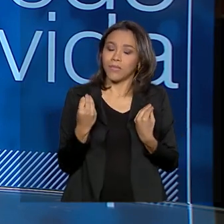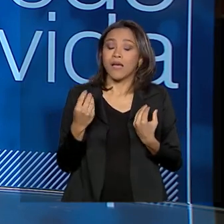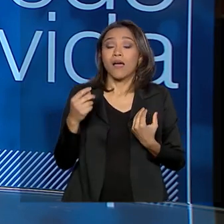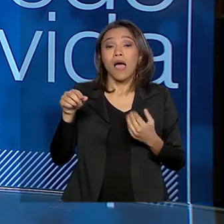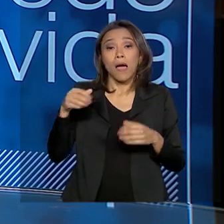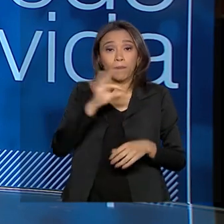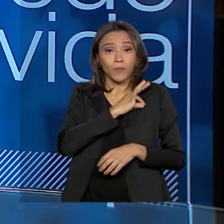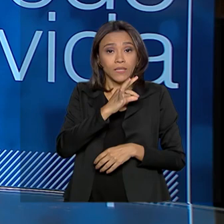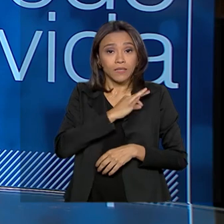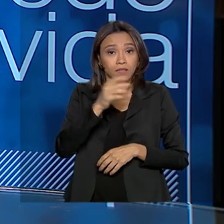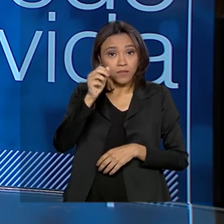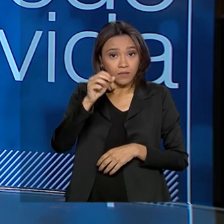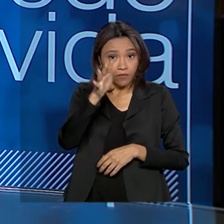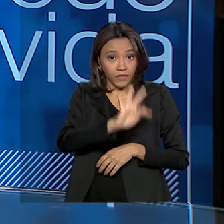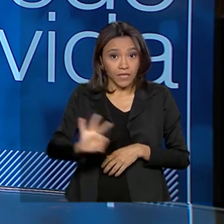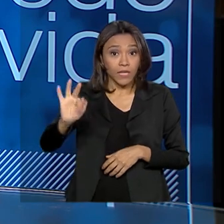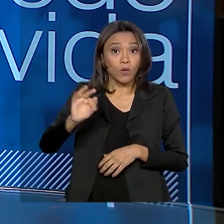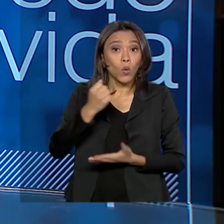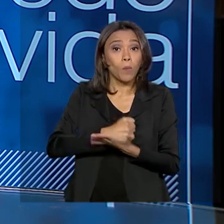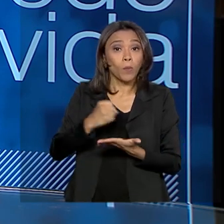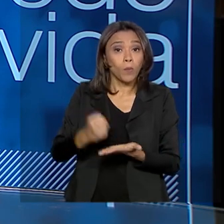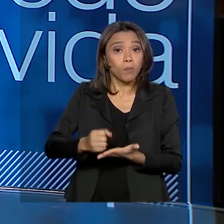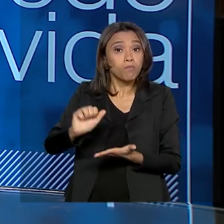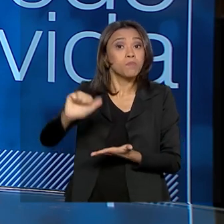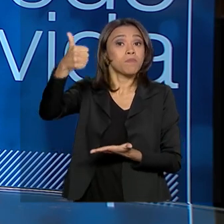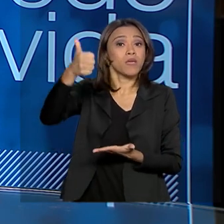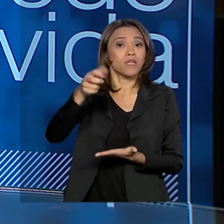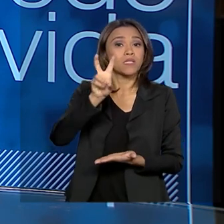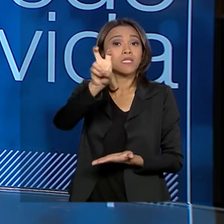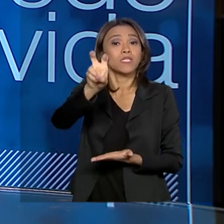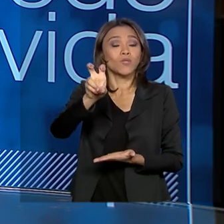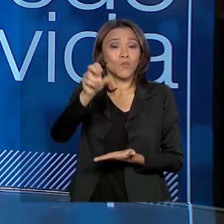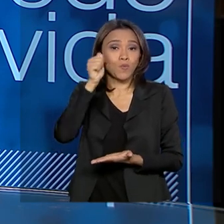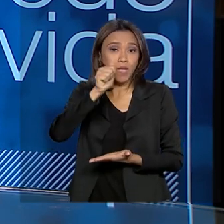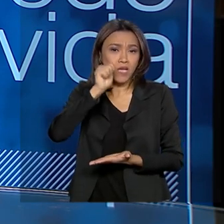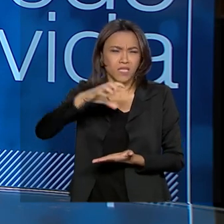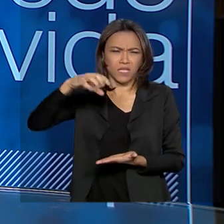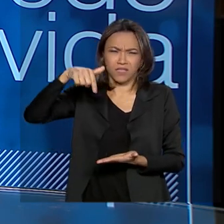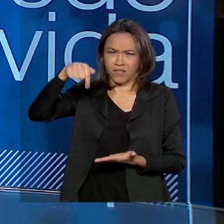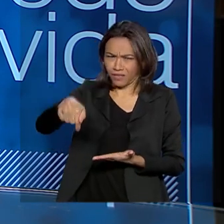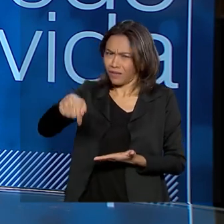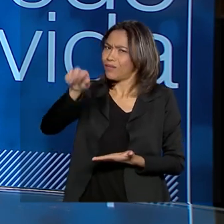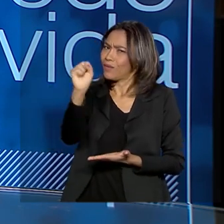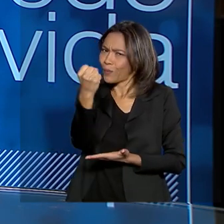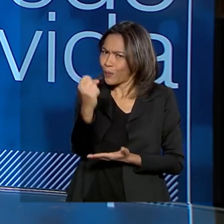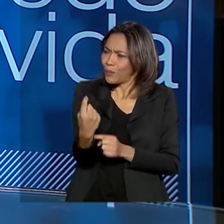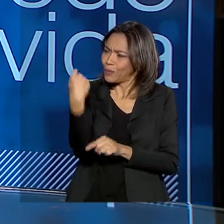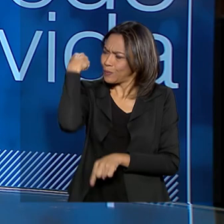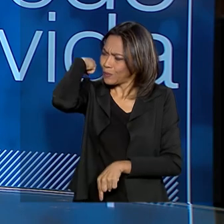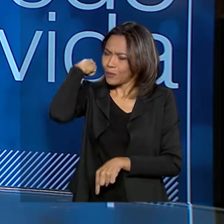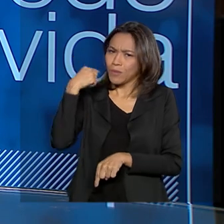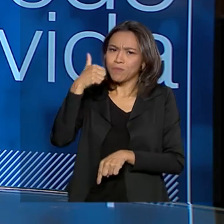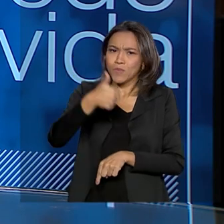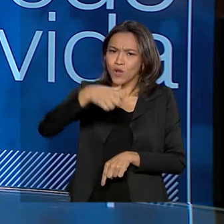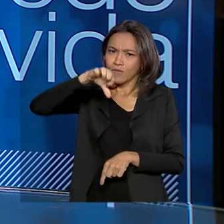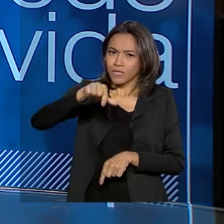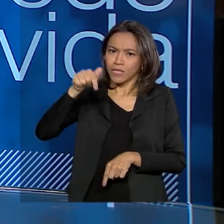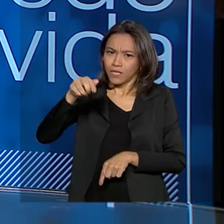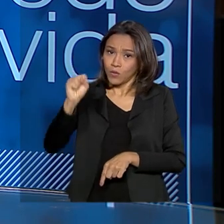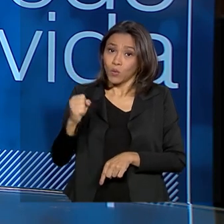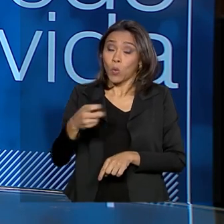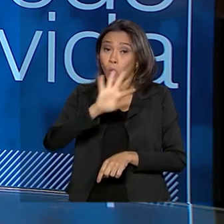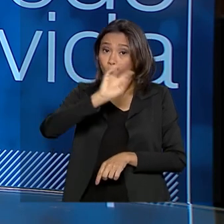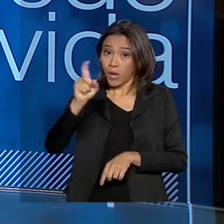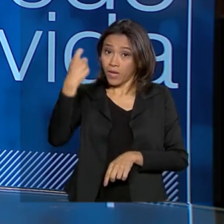primeira contratação de cinco mulheres, em 1978, na época o presidente da República